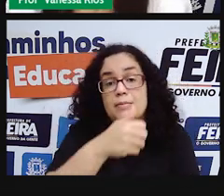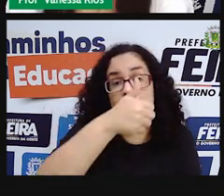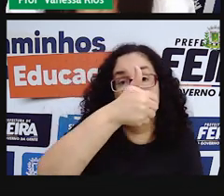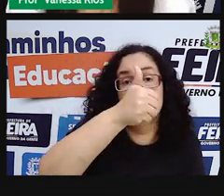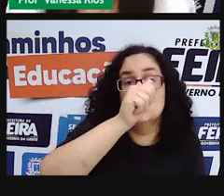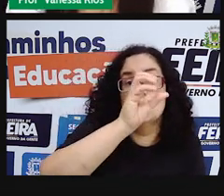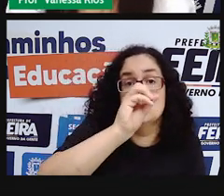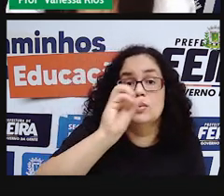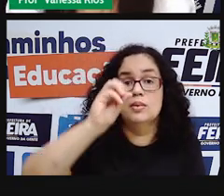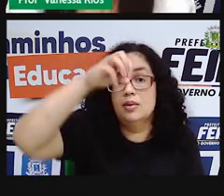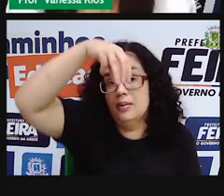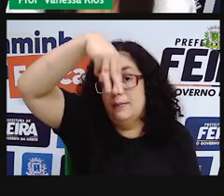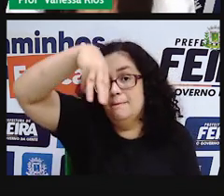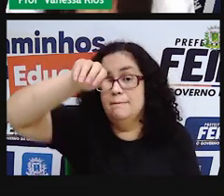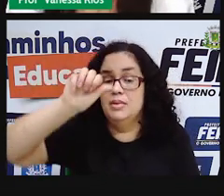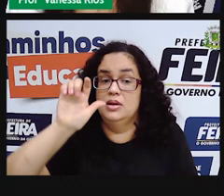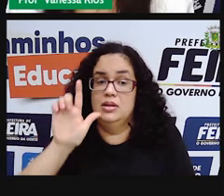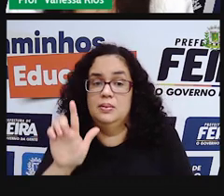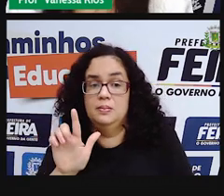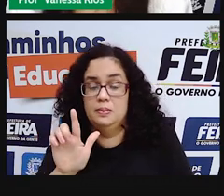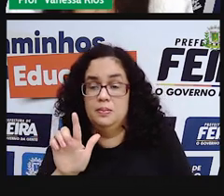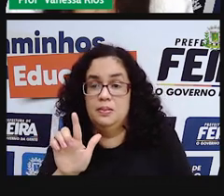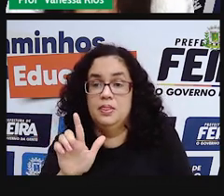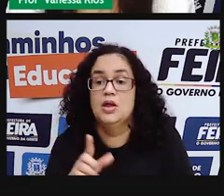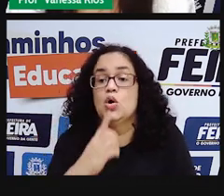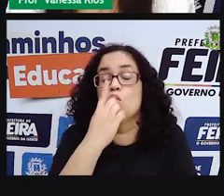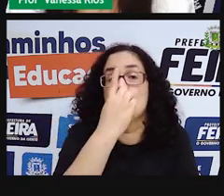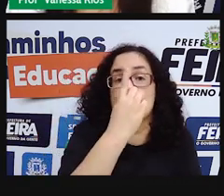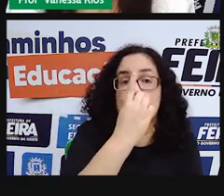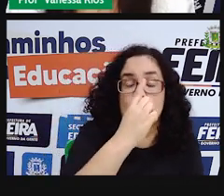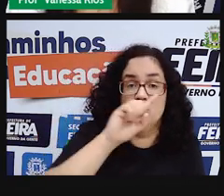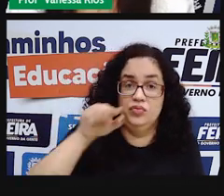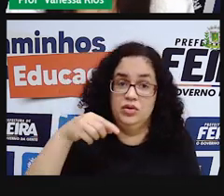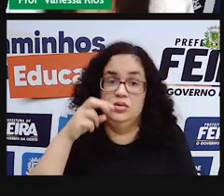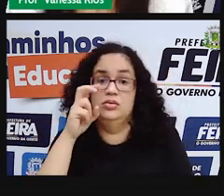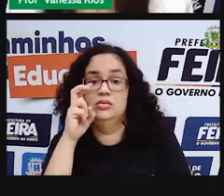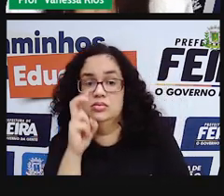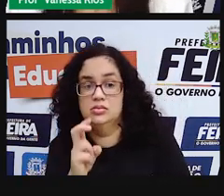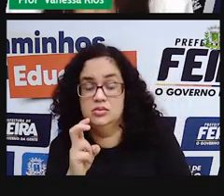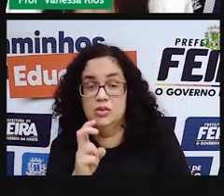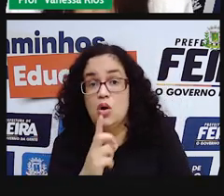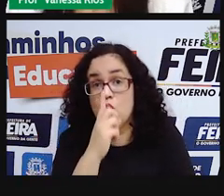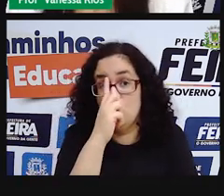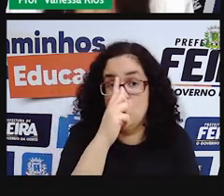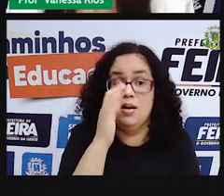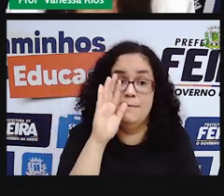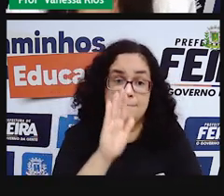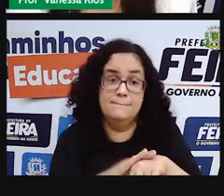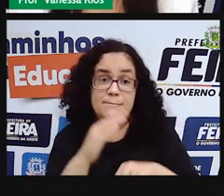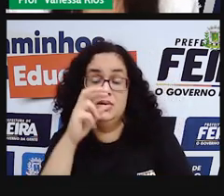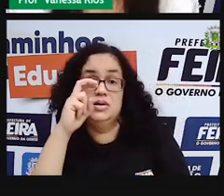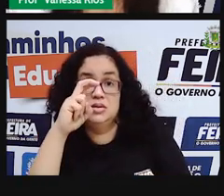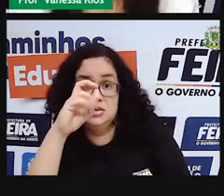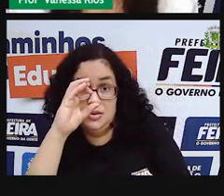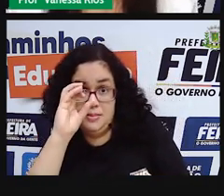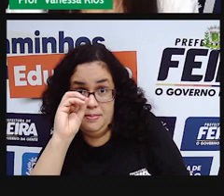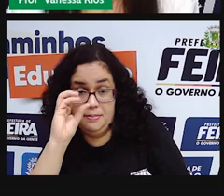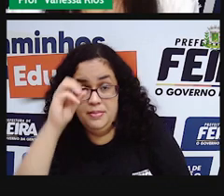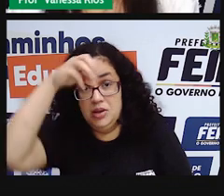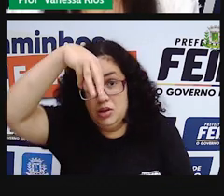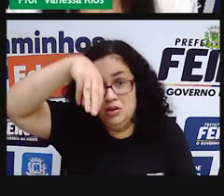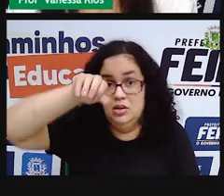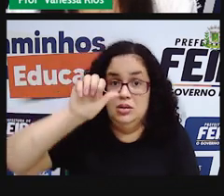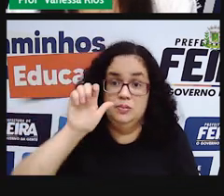mililitros. Então, um vírgula cinco, que quer dizer um litro mais meio litro, um litro e meio,